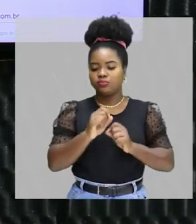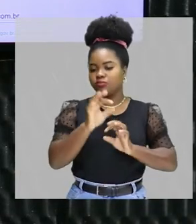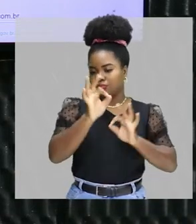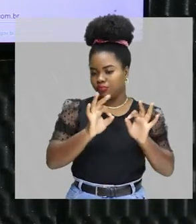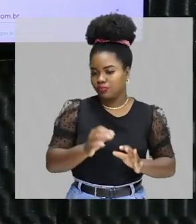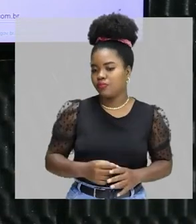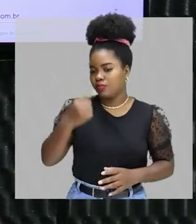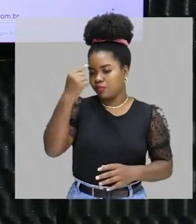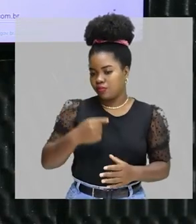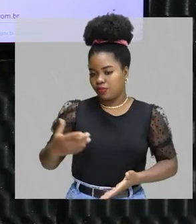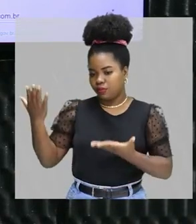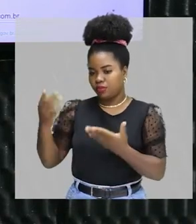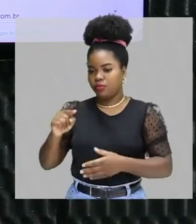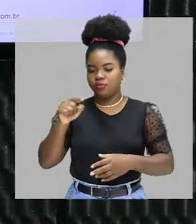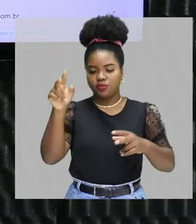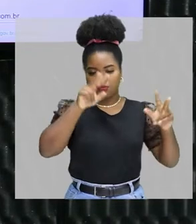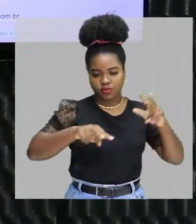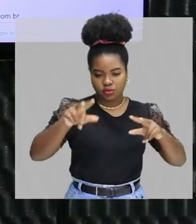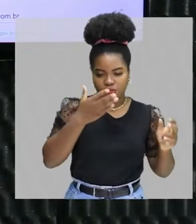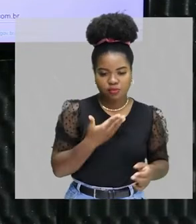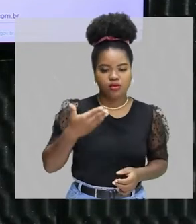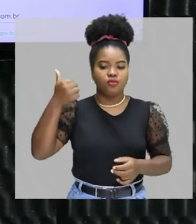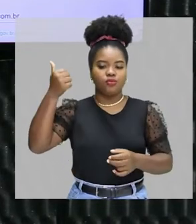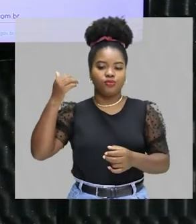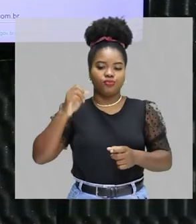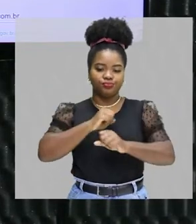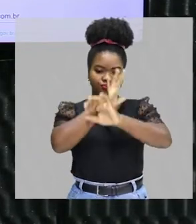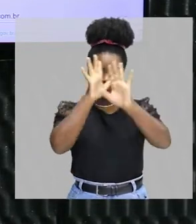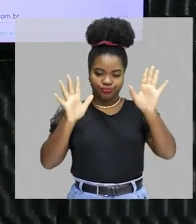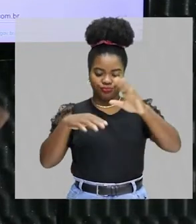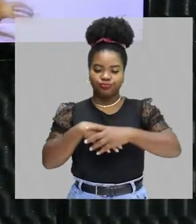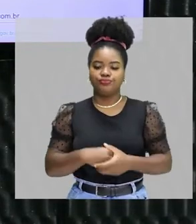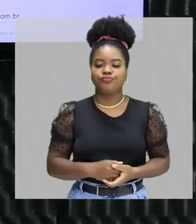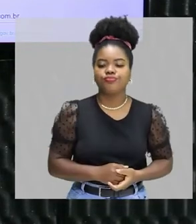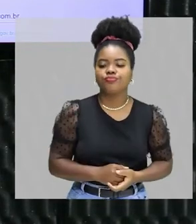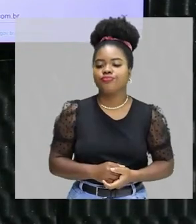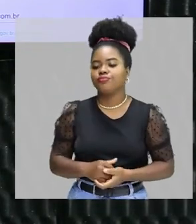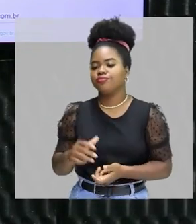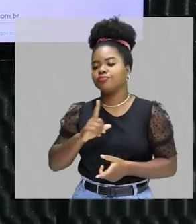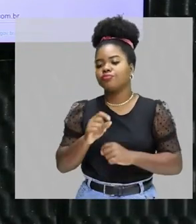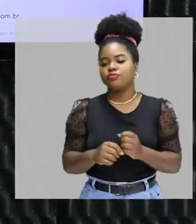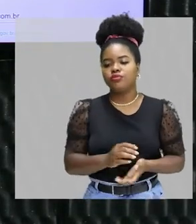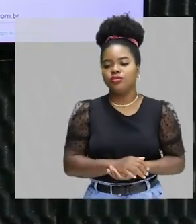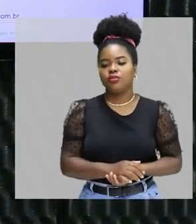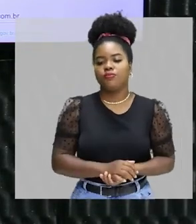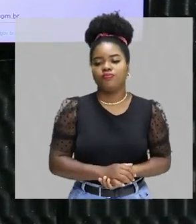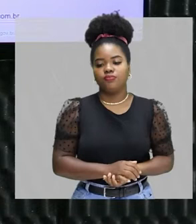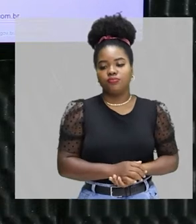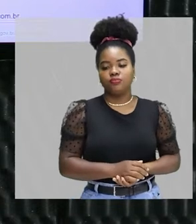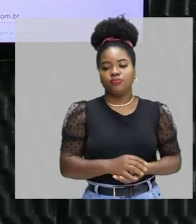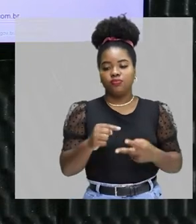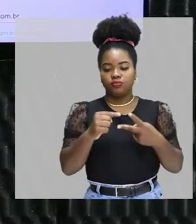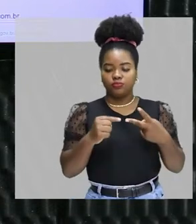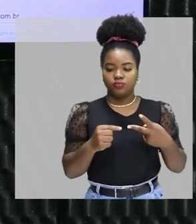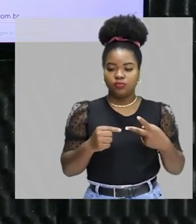aqui, essa figura, para a gente poder visualizar melhor o que está acontecendo. Então, eu tenho aqui duas fases.